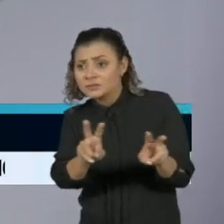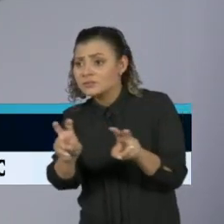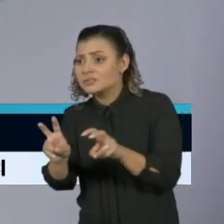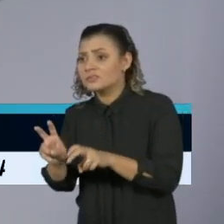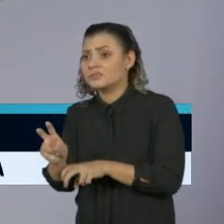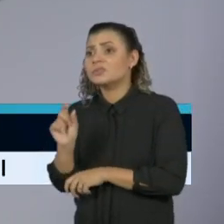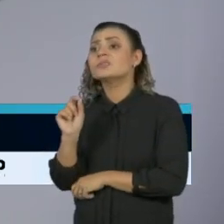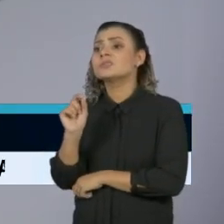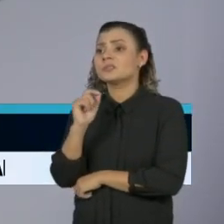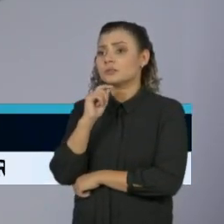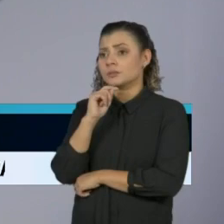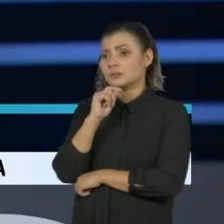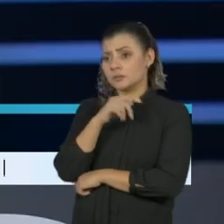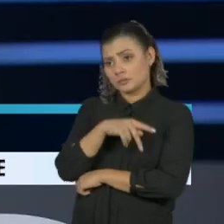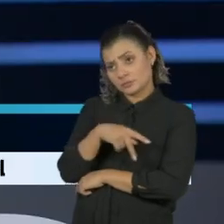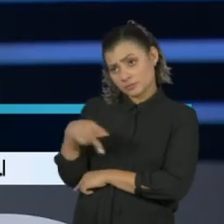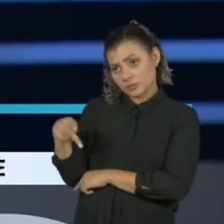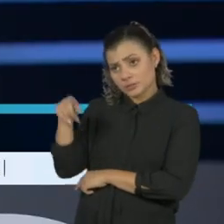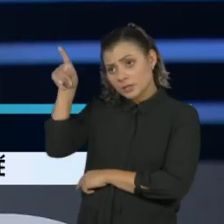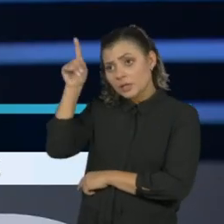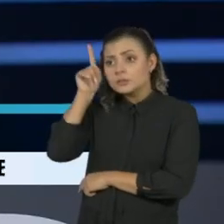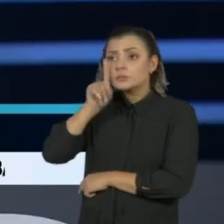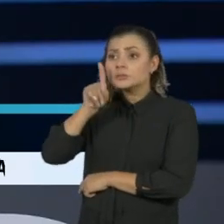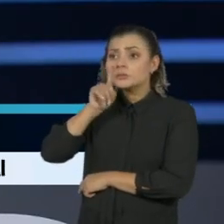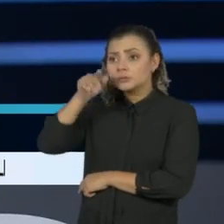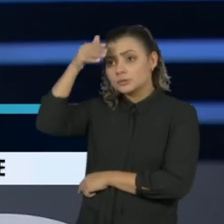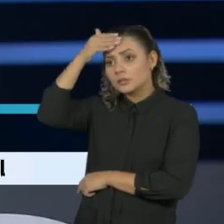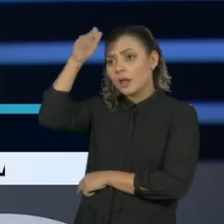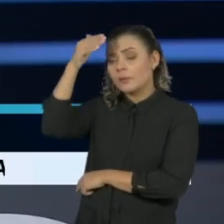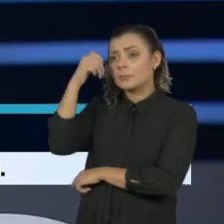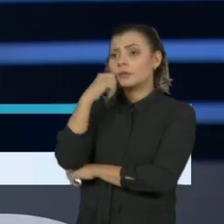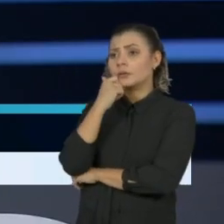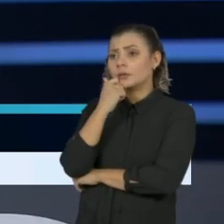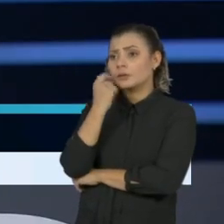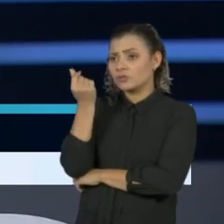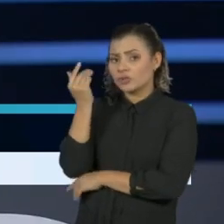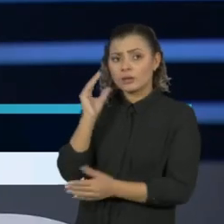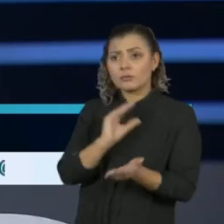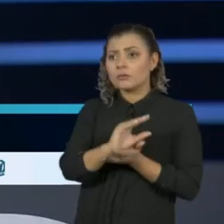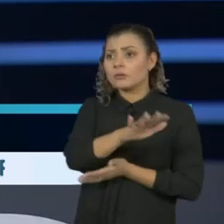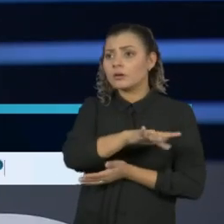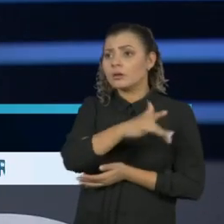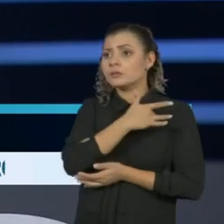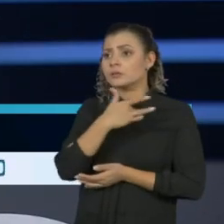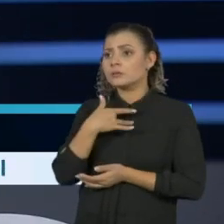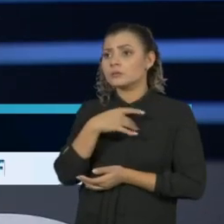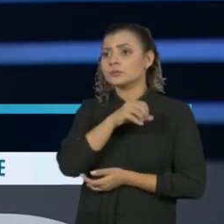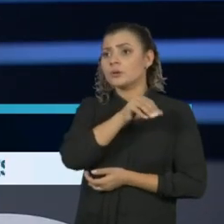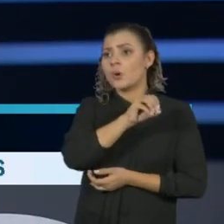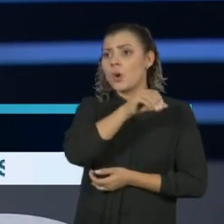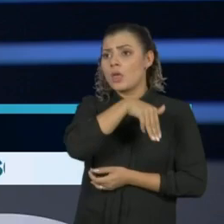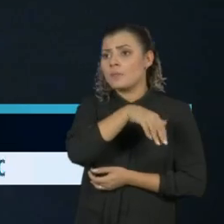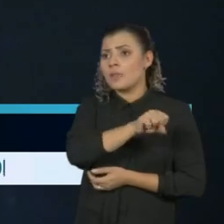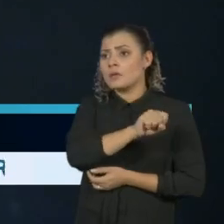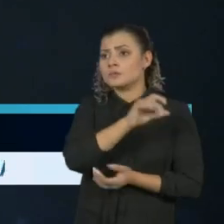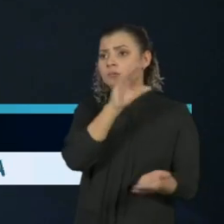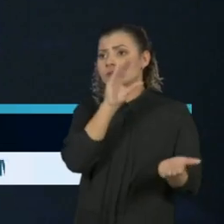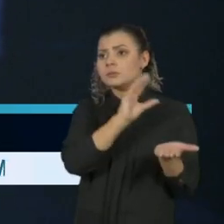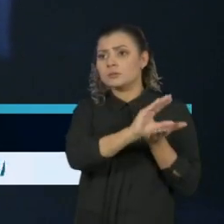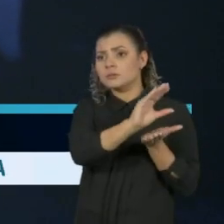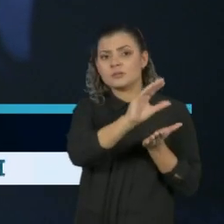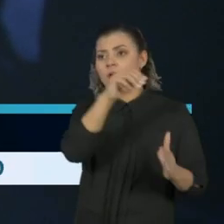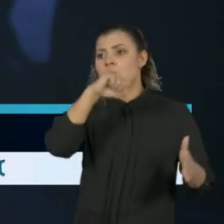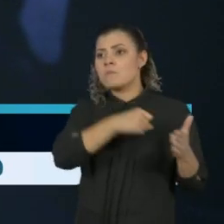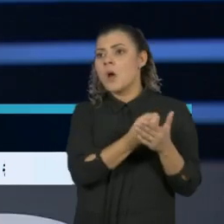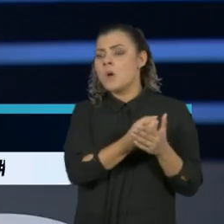o presidente dos Estados Unidos diminuindo os recursos para a Organização Mundial de Saúde. Por mais que